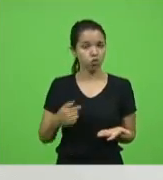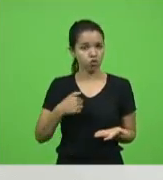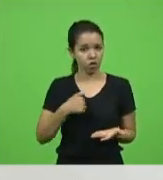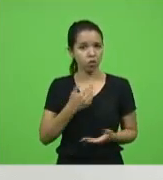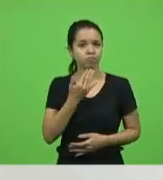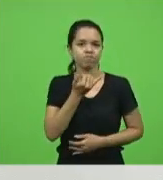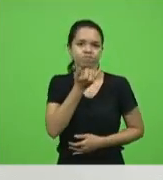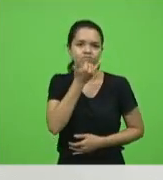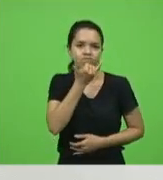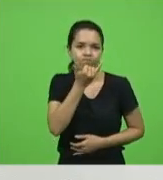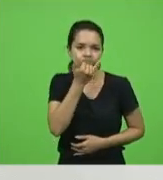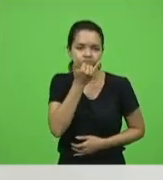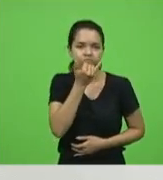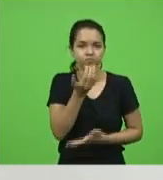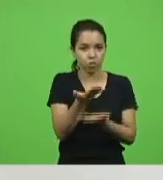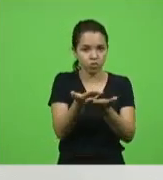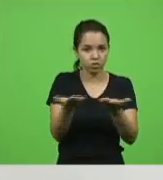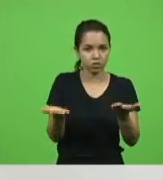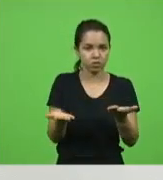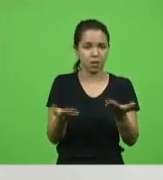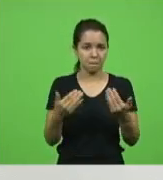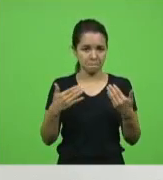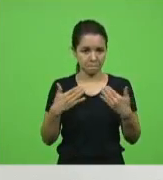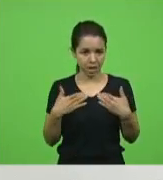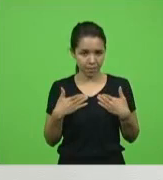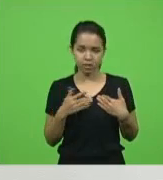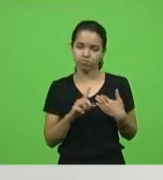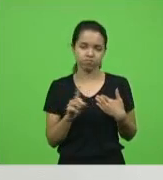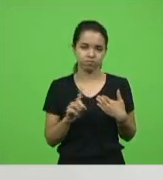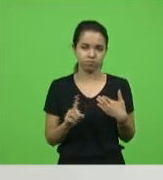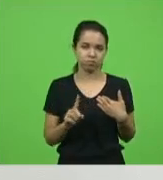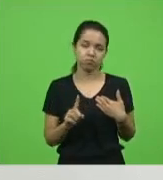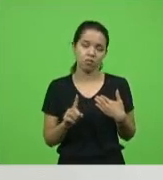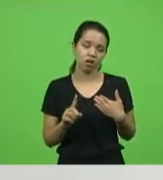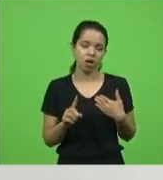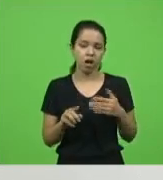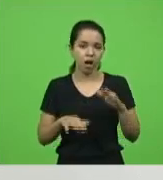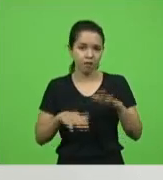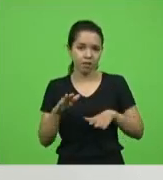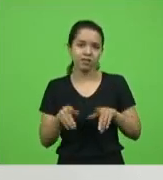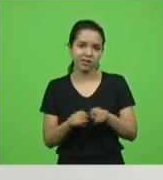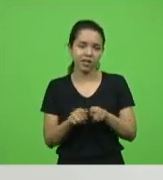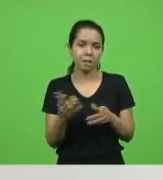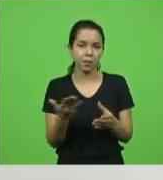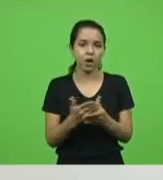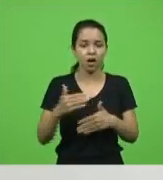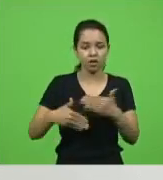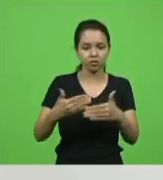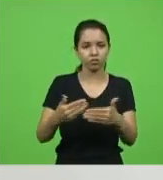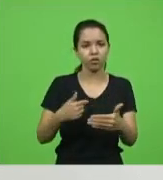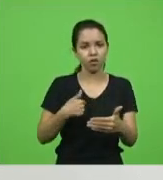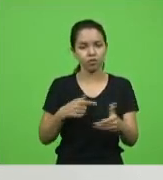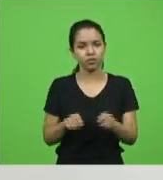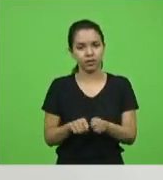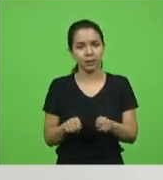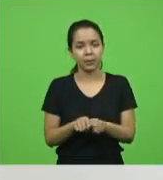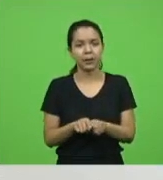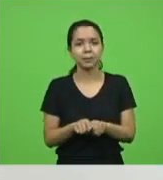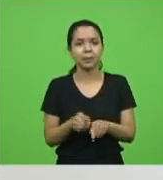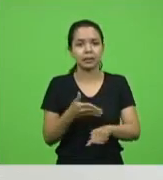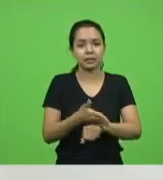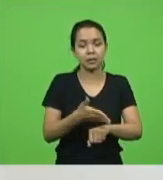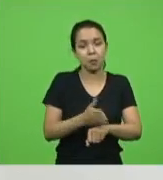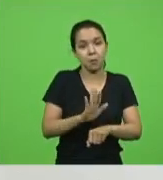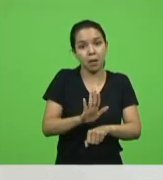lógico, automaticamente eu acabo fazendo parte do processo, mas eu não vejo, eu não vejo por